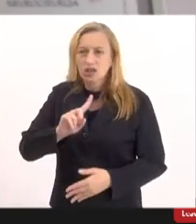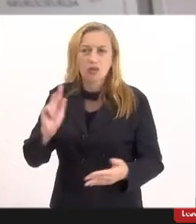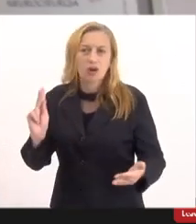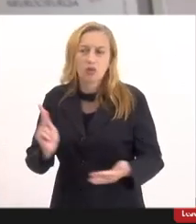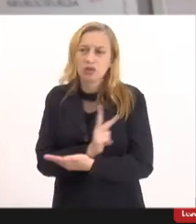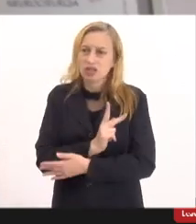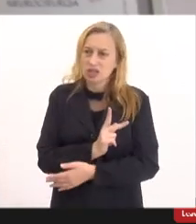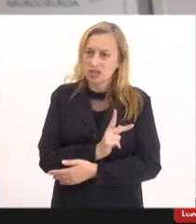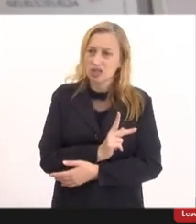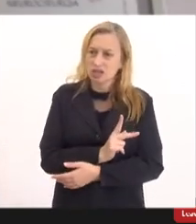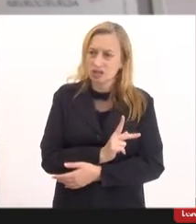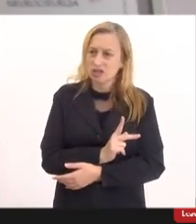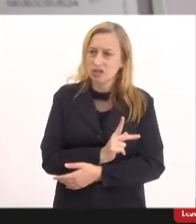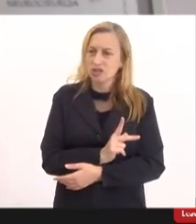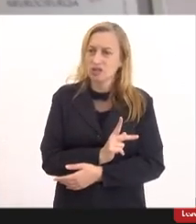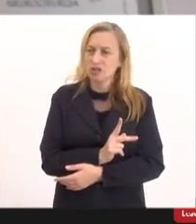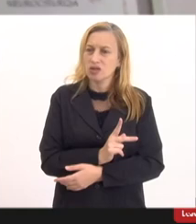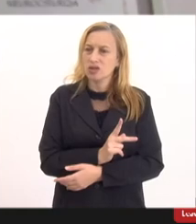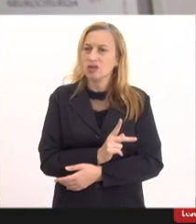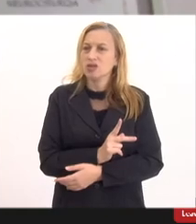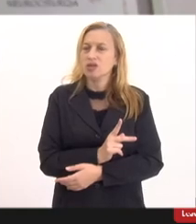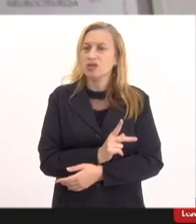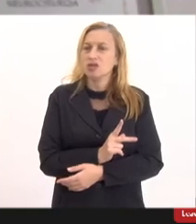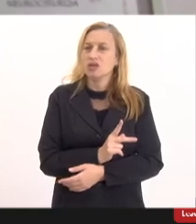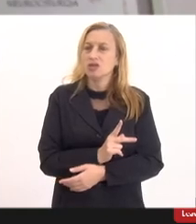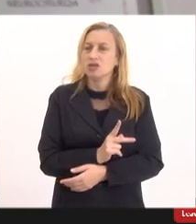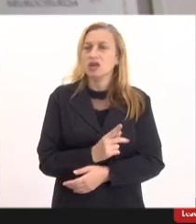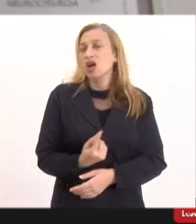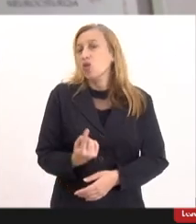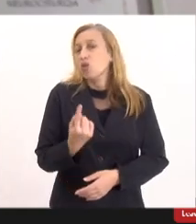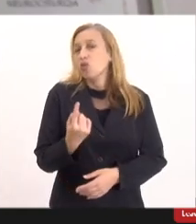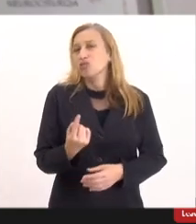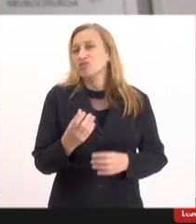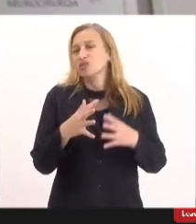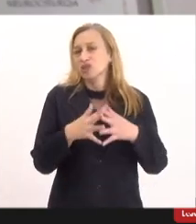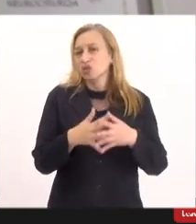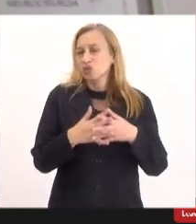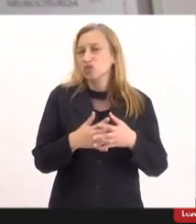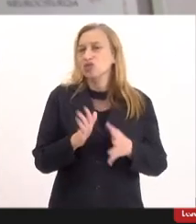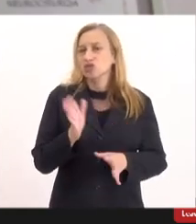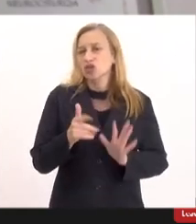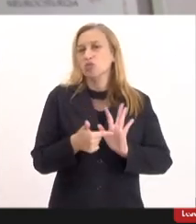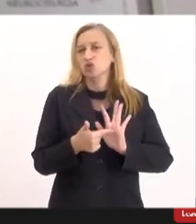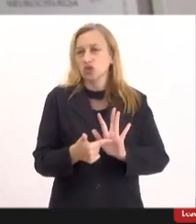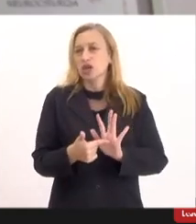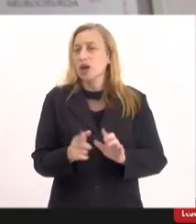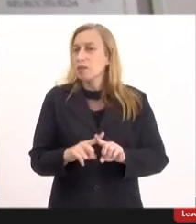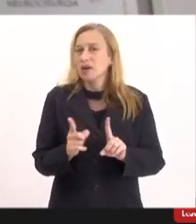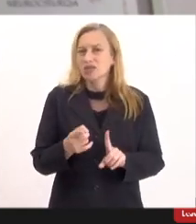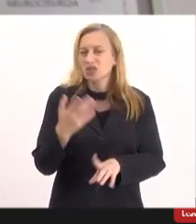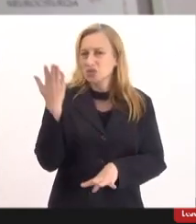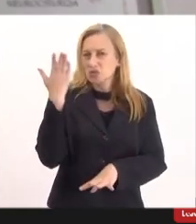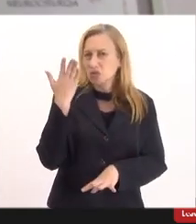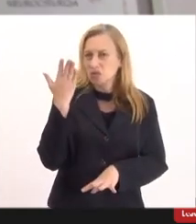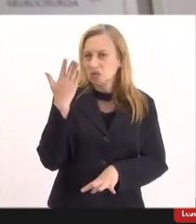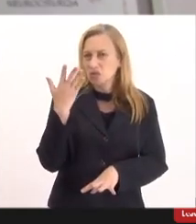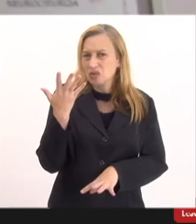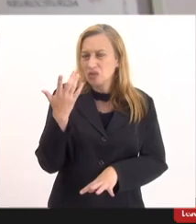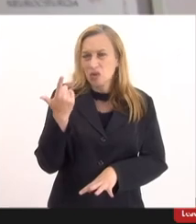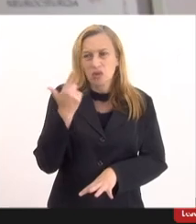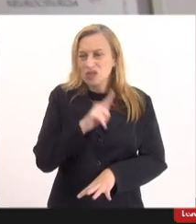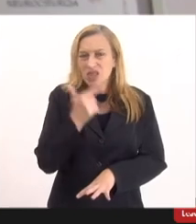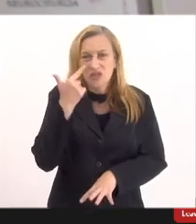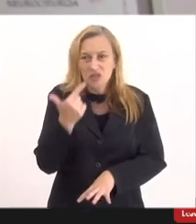o que aconteceu com esse filho isso é uma uma das complicações que eu mostrei mas vocês não vão aguentar ver